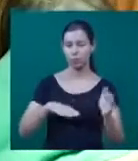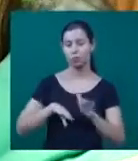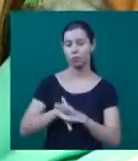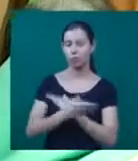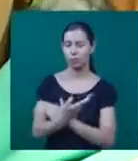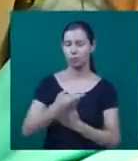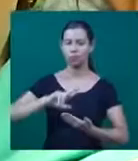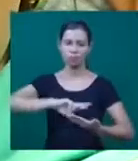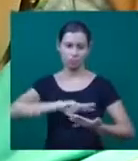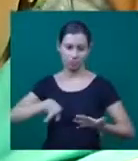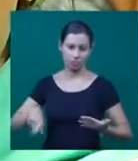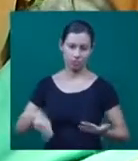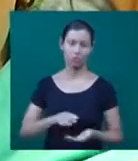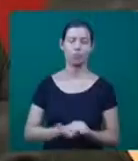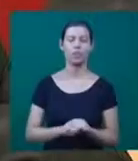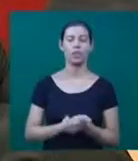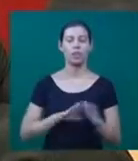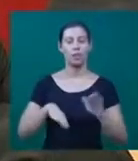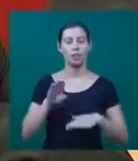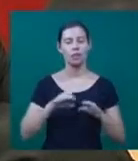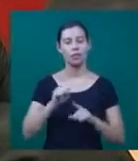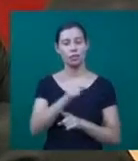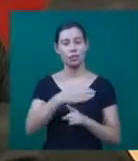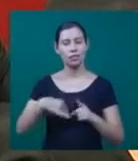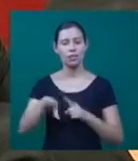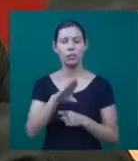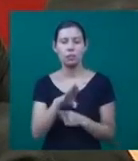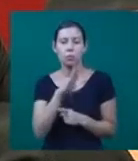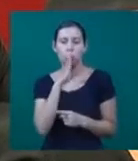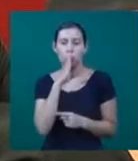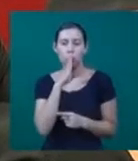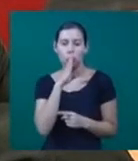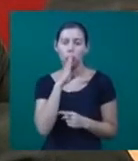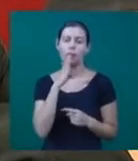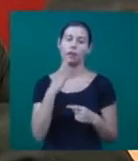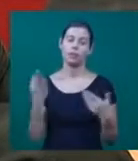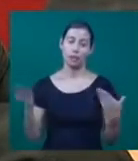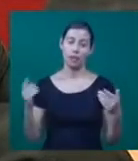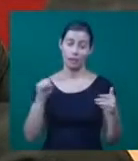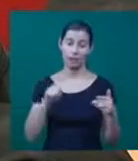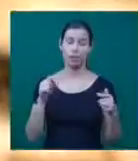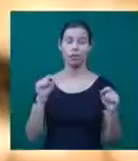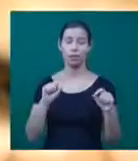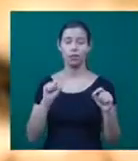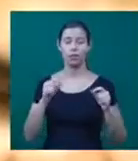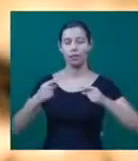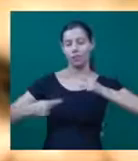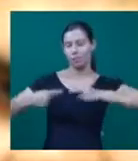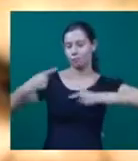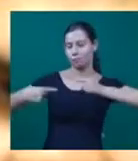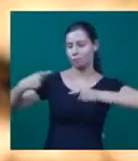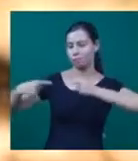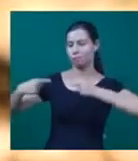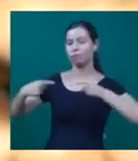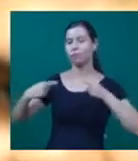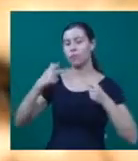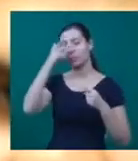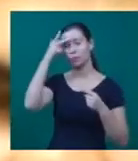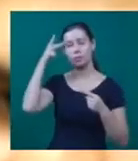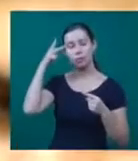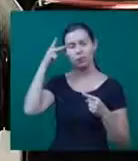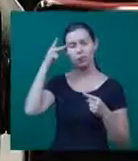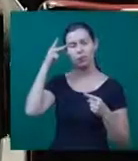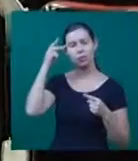taxados como tabus pela sociedade e discutido pelo grupo. Aqui, a roda de conversa tem como finalidade proporcionar um